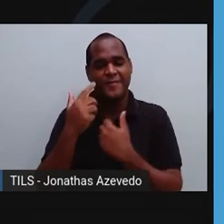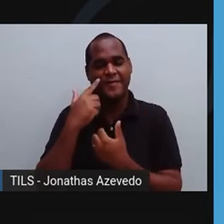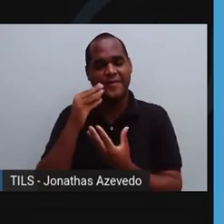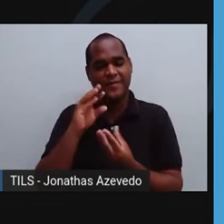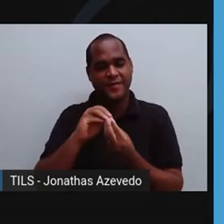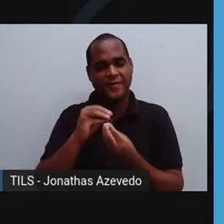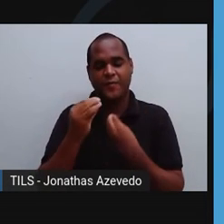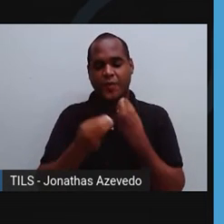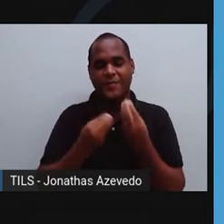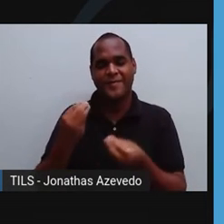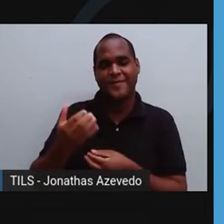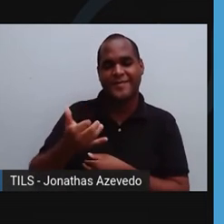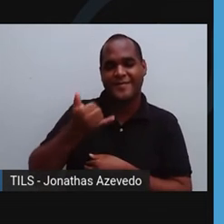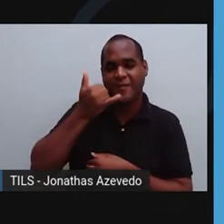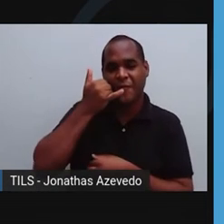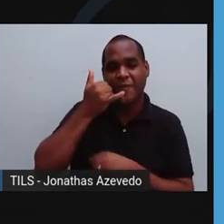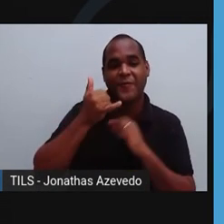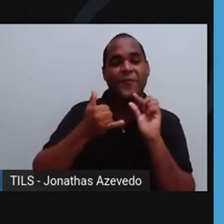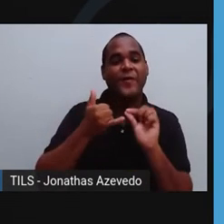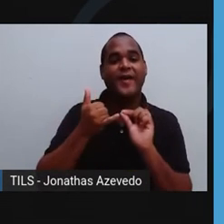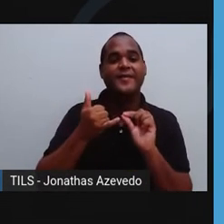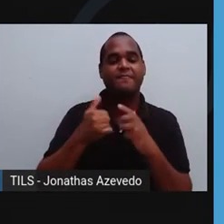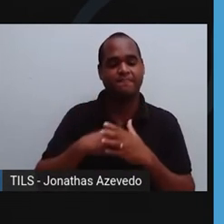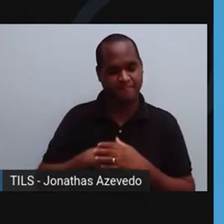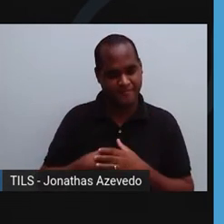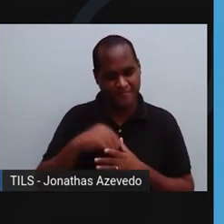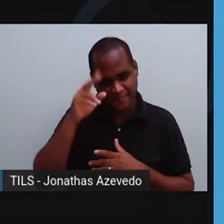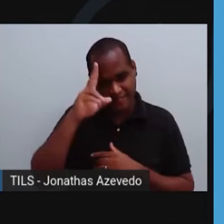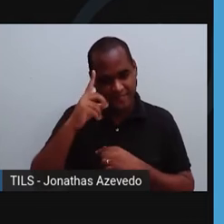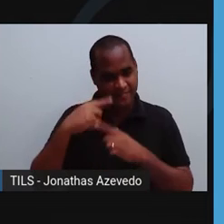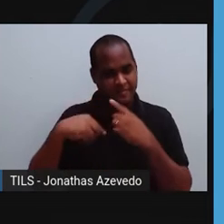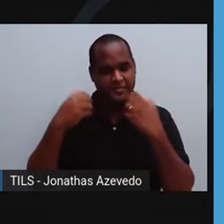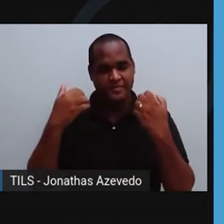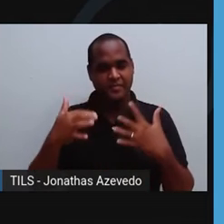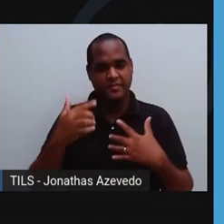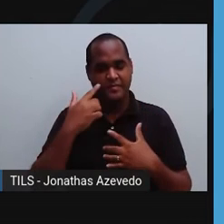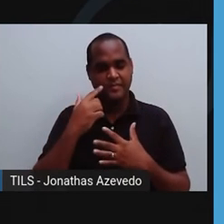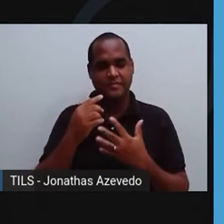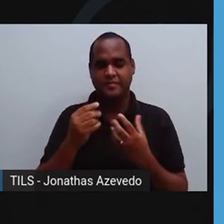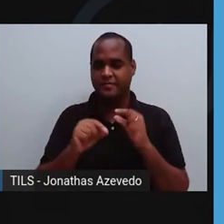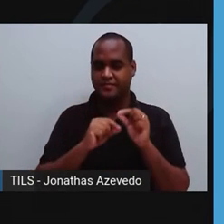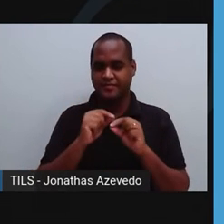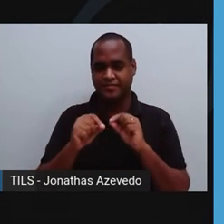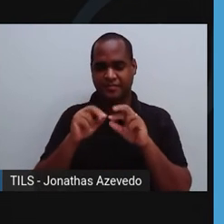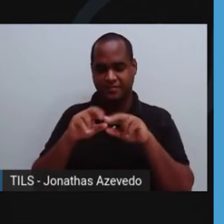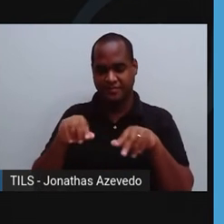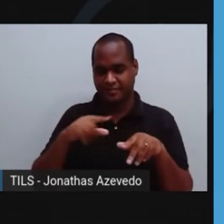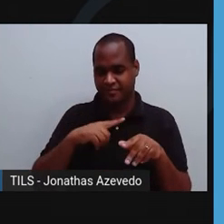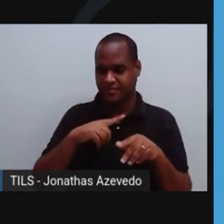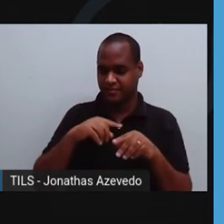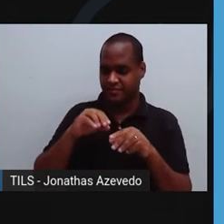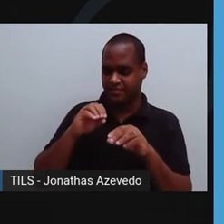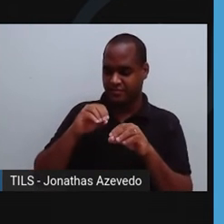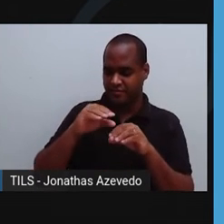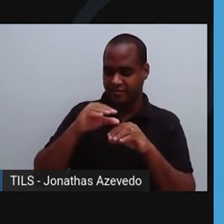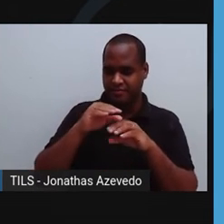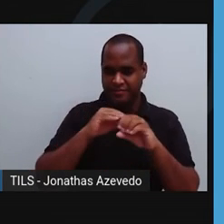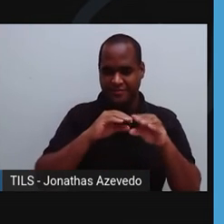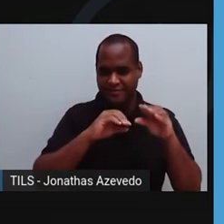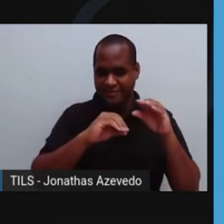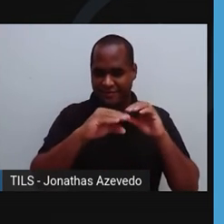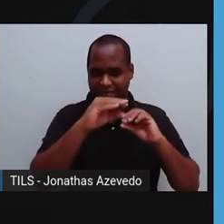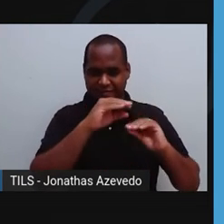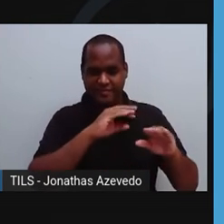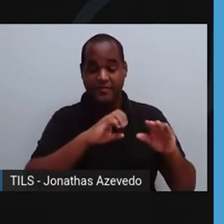celular o que acontece. Lembra que eu citei que o vaso sanguíneo, ele traz um nutriente? E quando esse nutriente